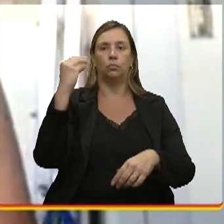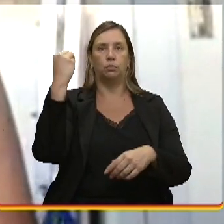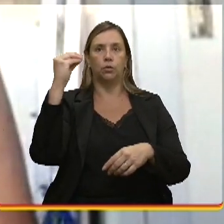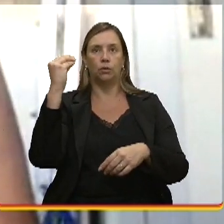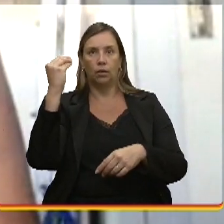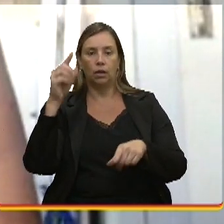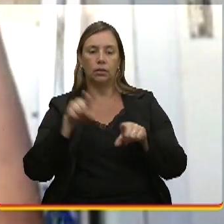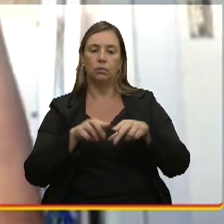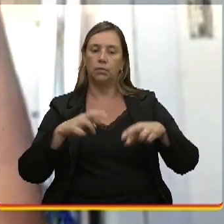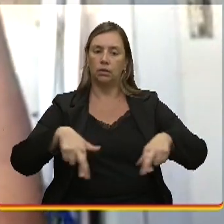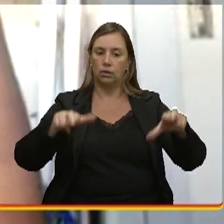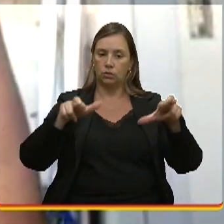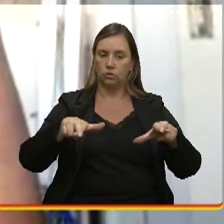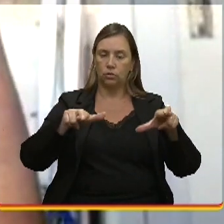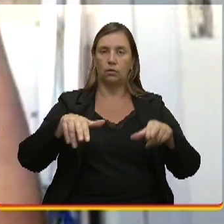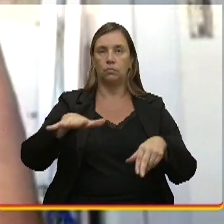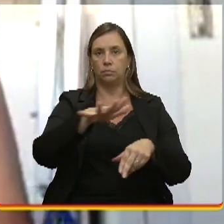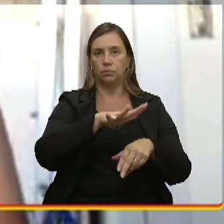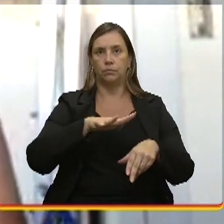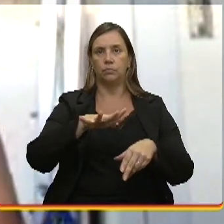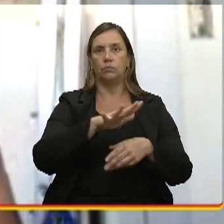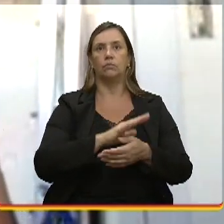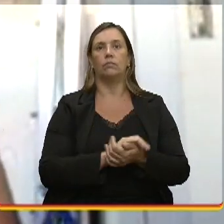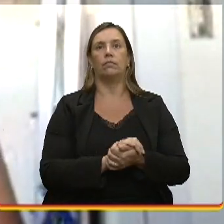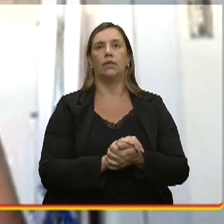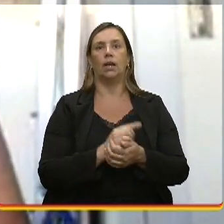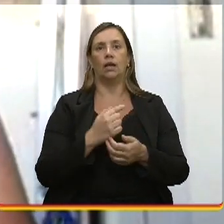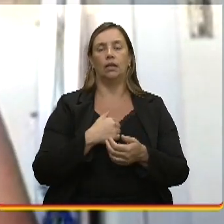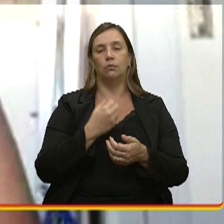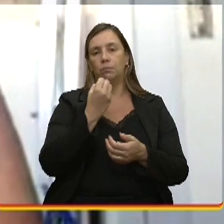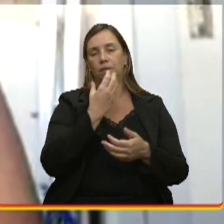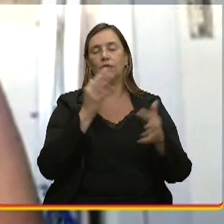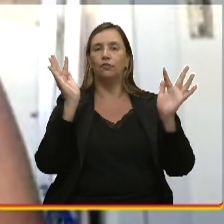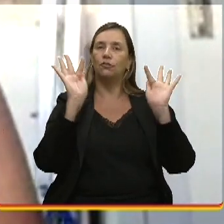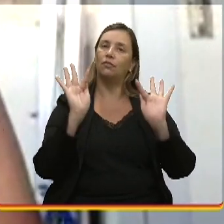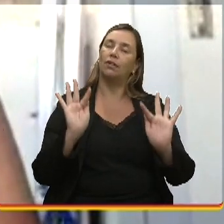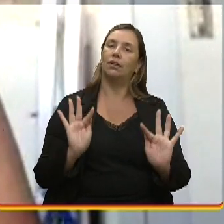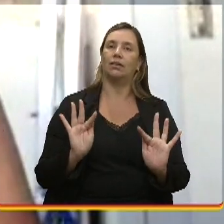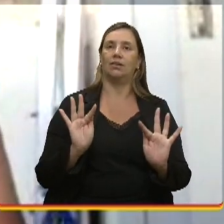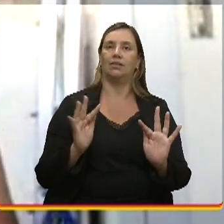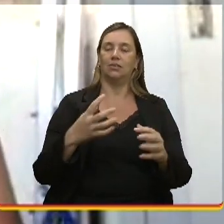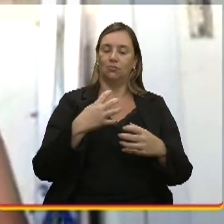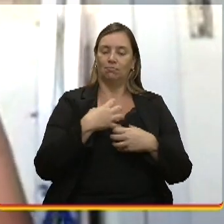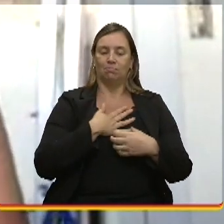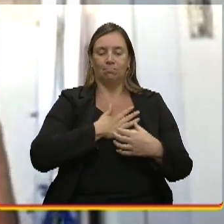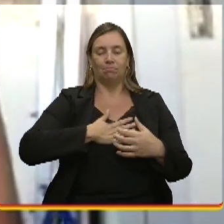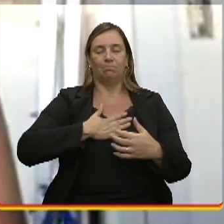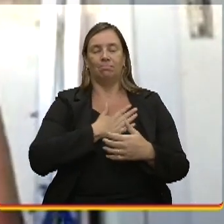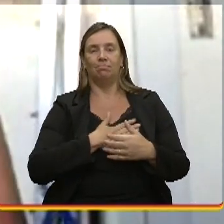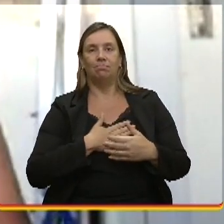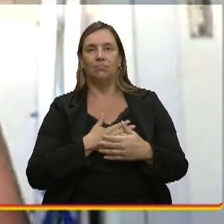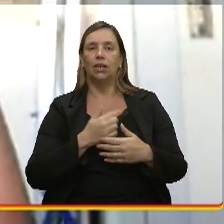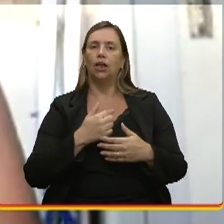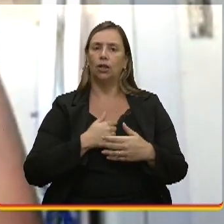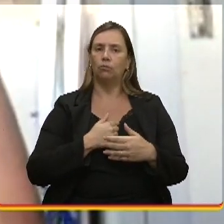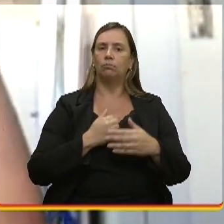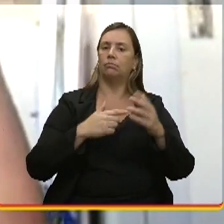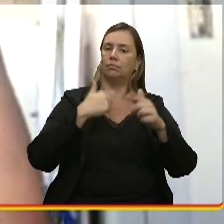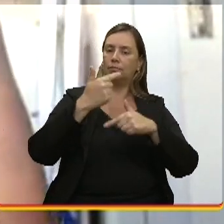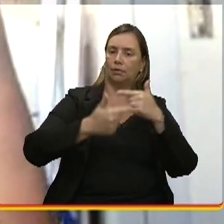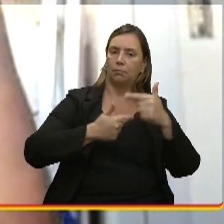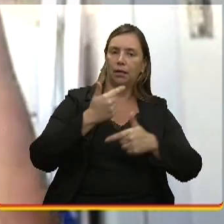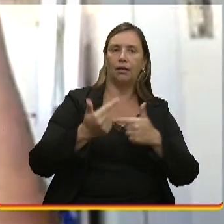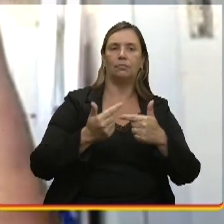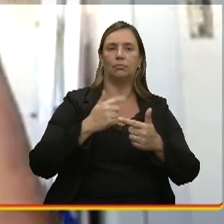grande Porto Alegre. E estou bem feliz, assim, estou realizada. Eu acho que eu faço o que eu acredito, com